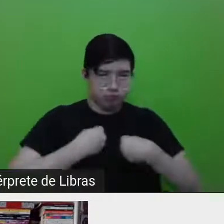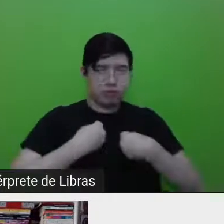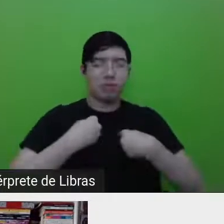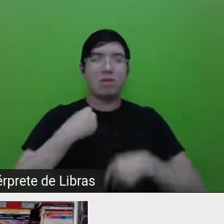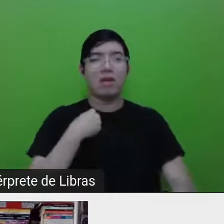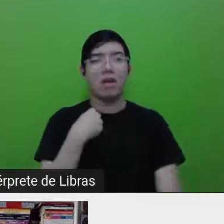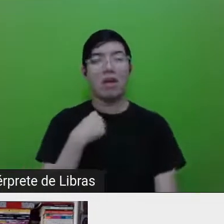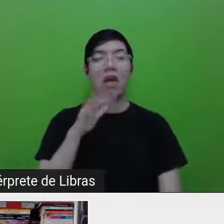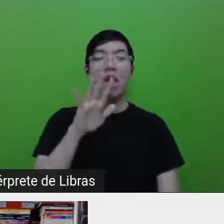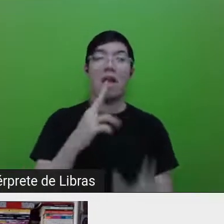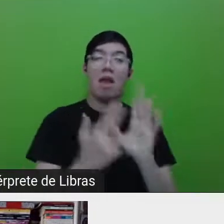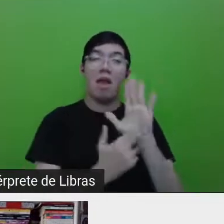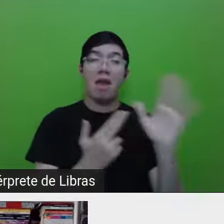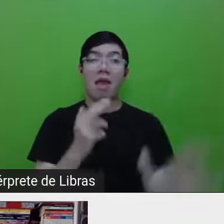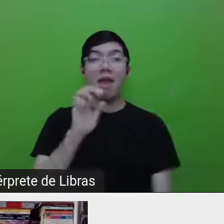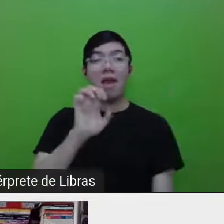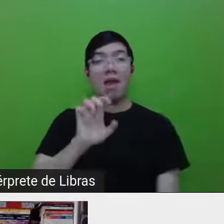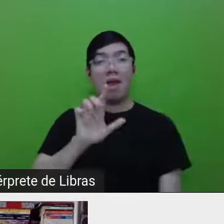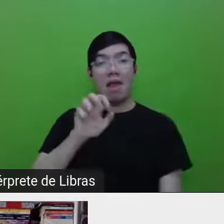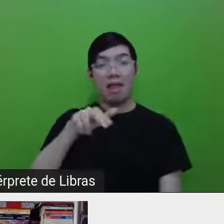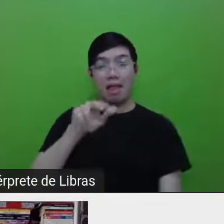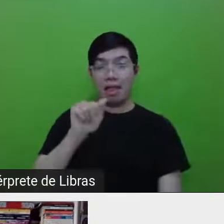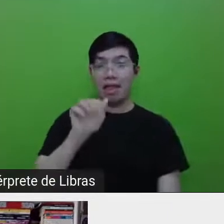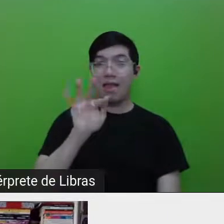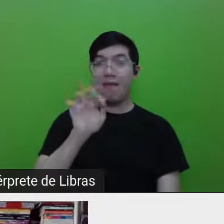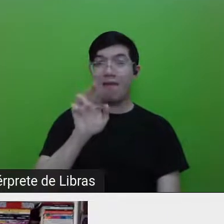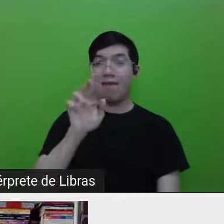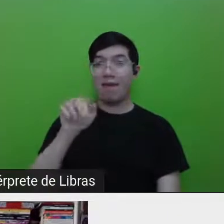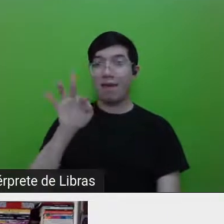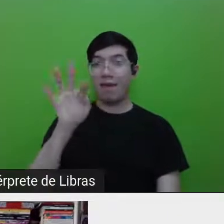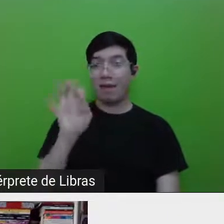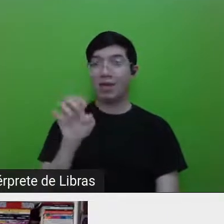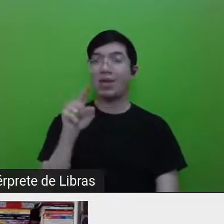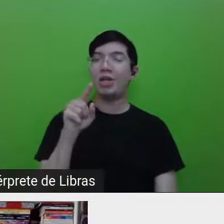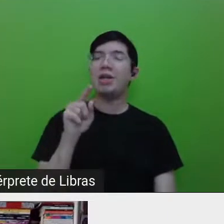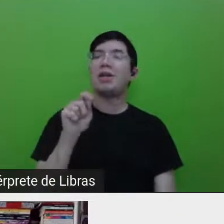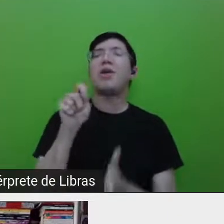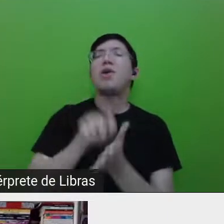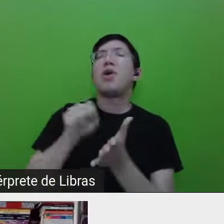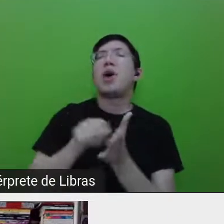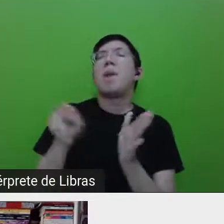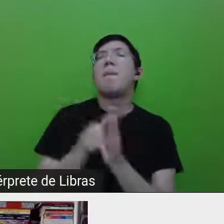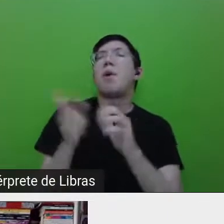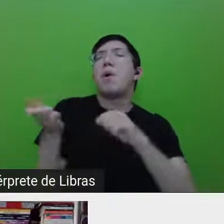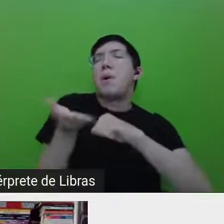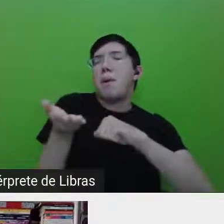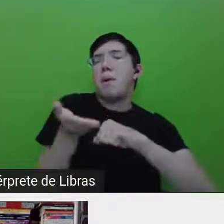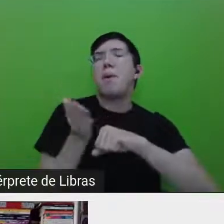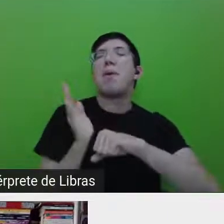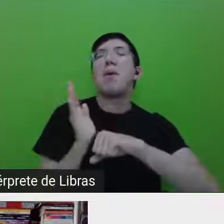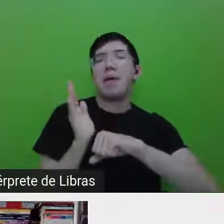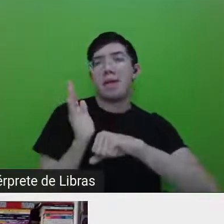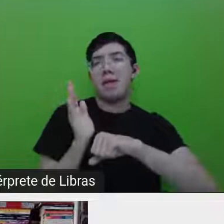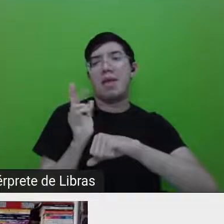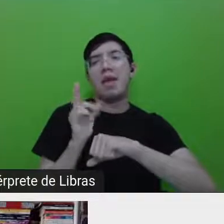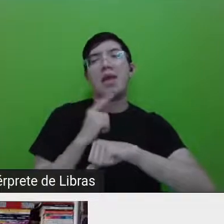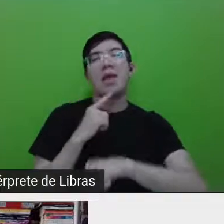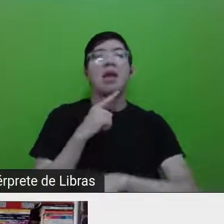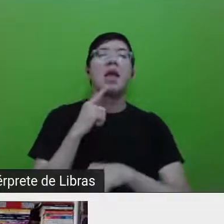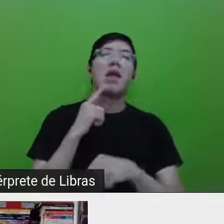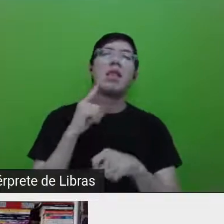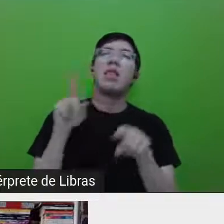uma escritora contemporânea, mas, assim, isso também acontece com autores clássicos, né? De outros séculos,